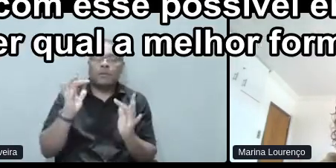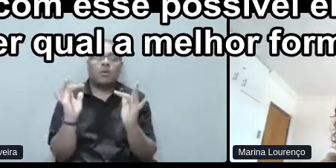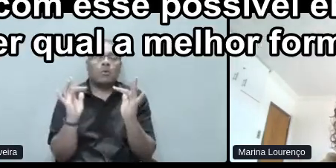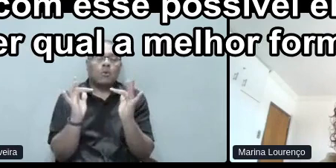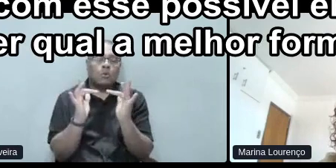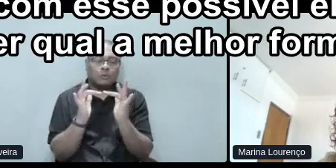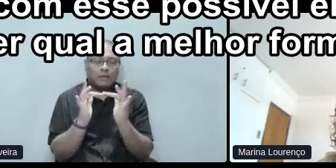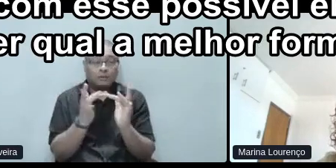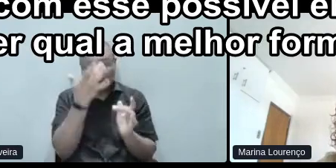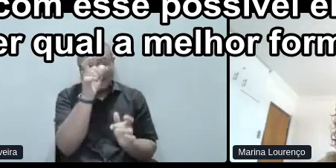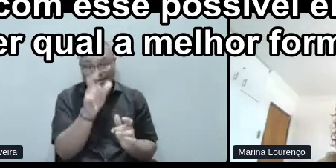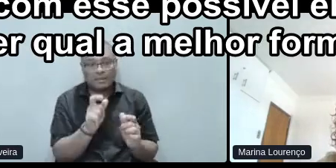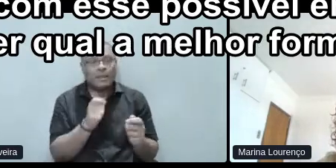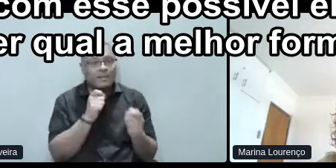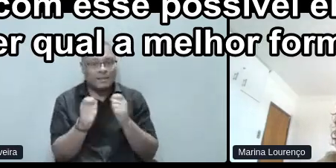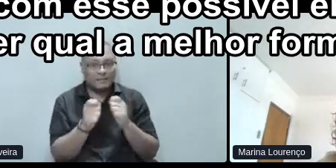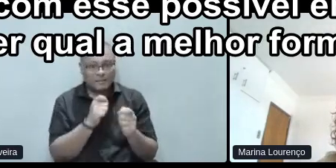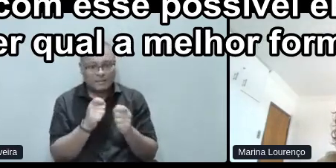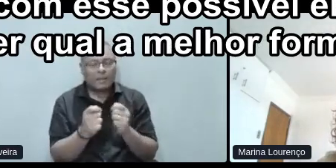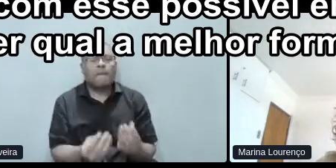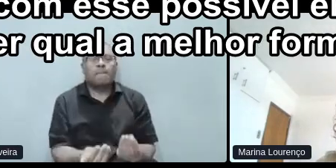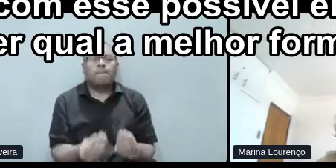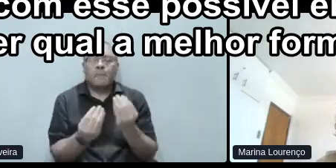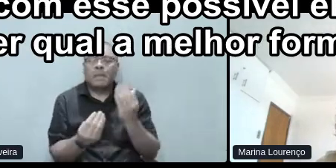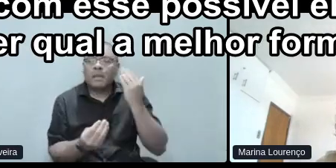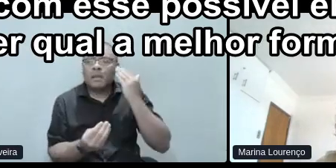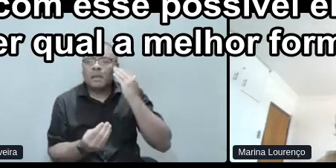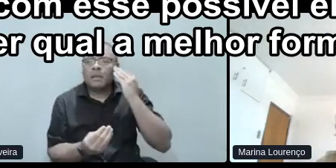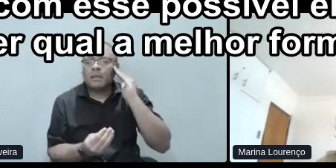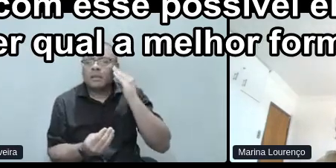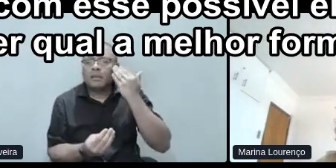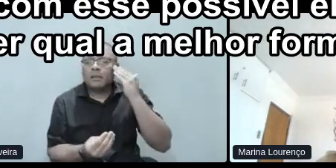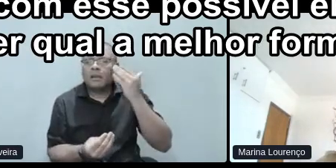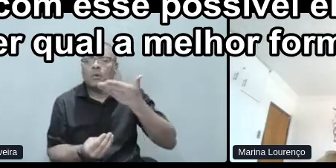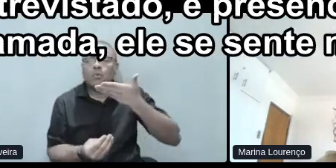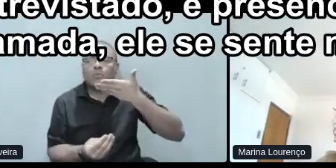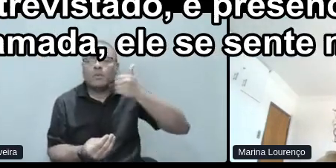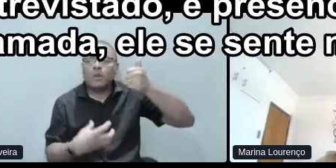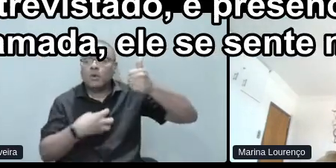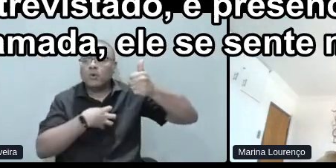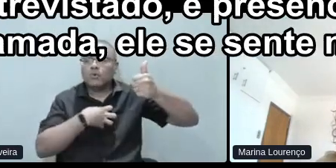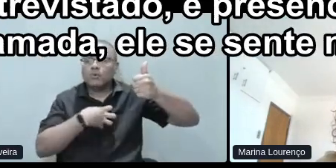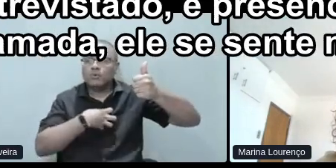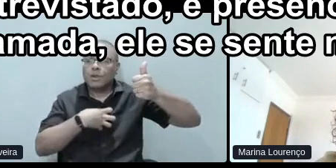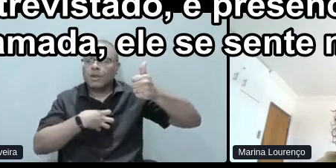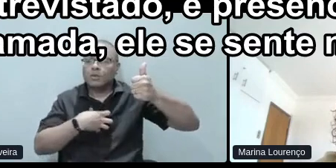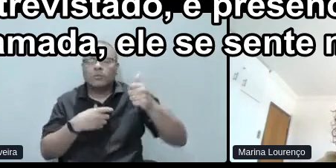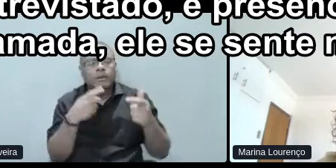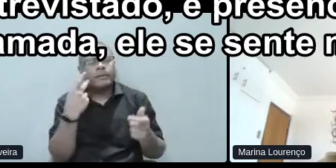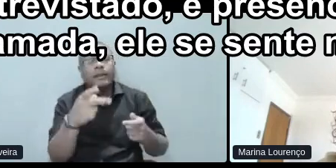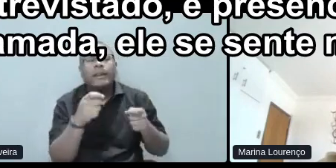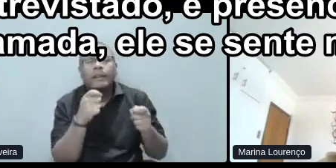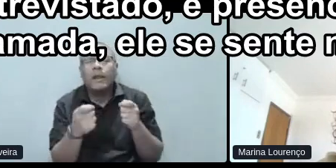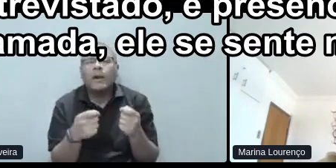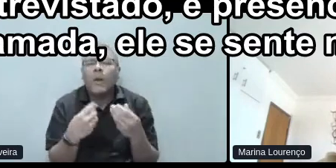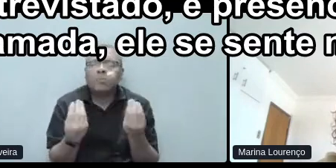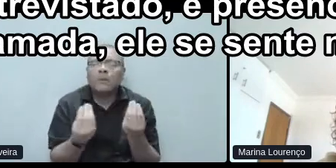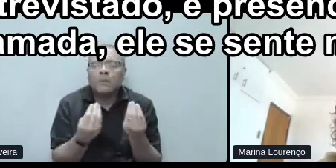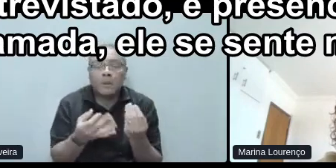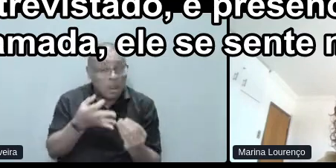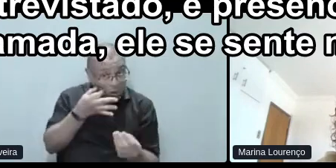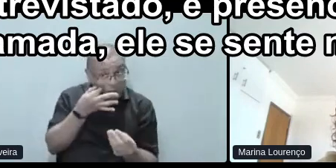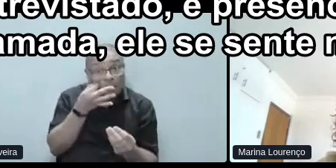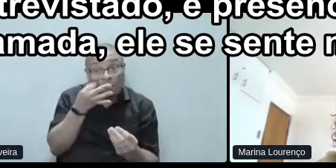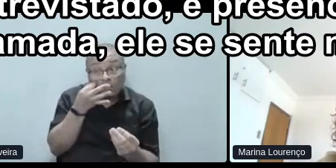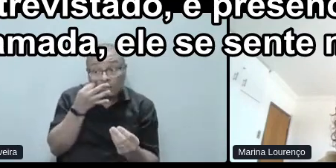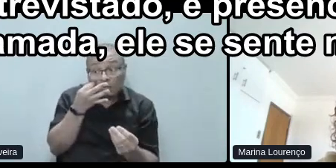entrevistado para entender qual a melhor forma que ele quer ser entrevistado, né, presencialmente,